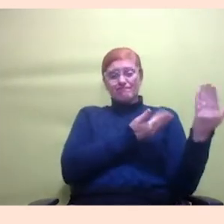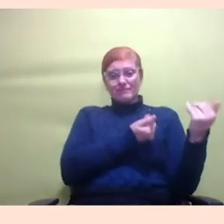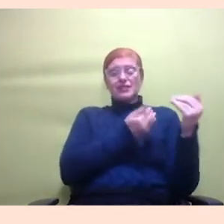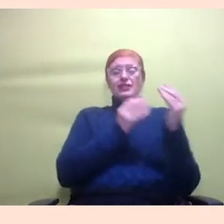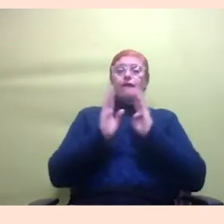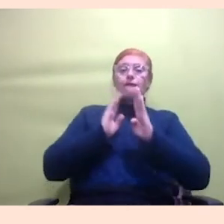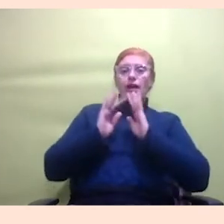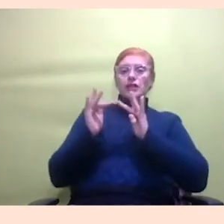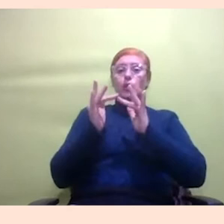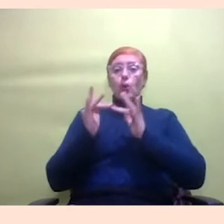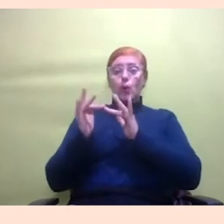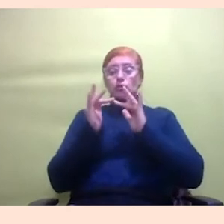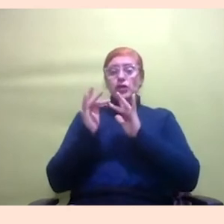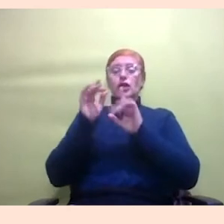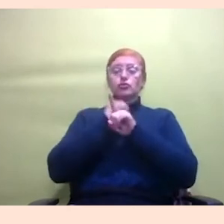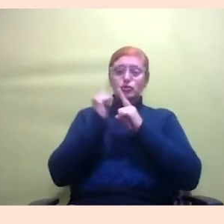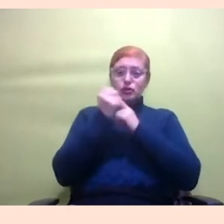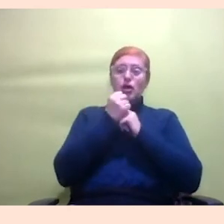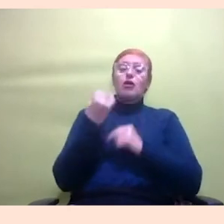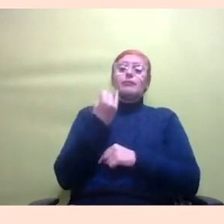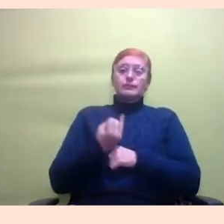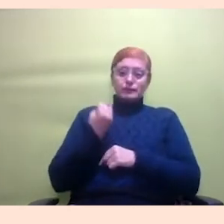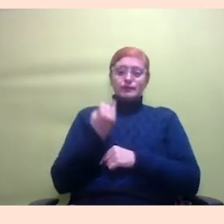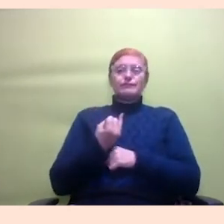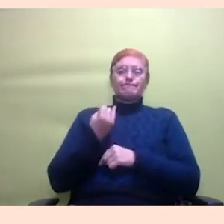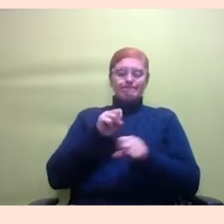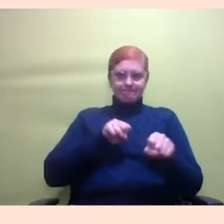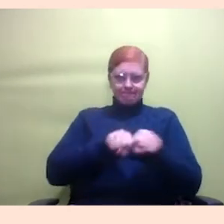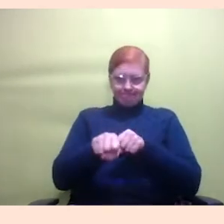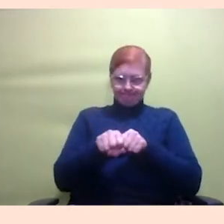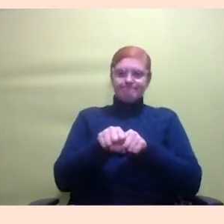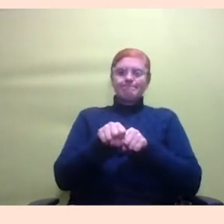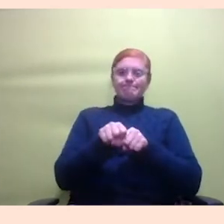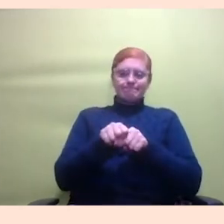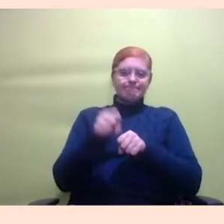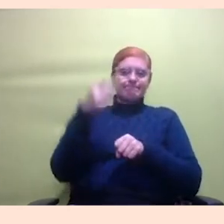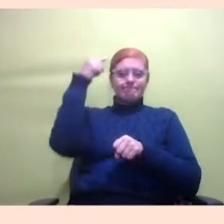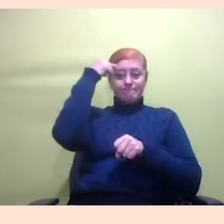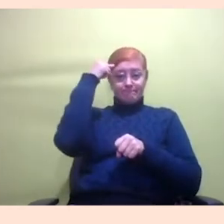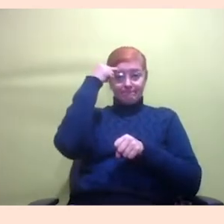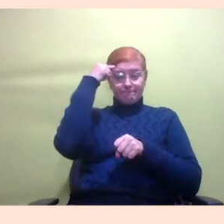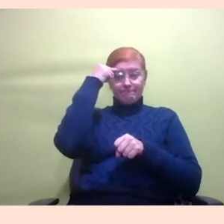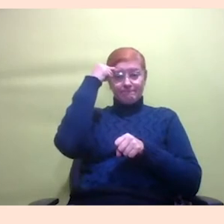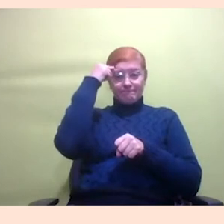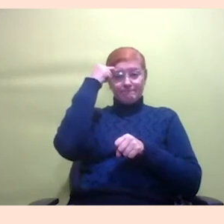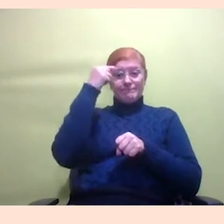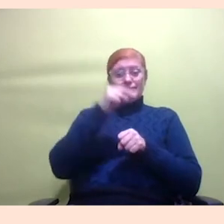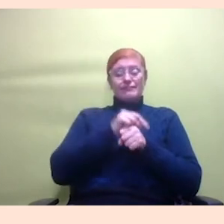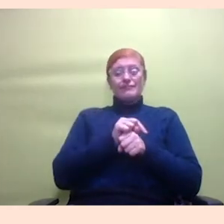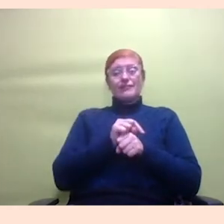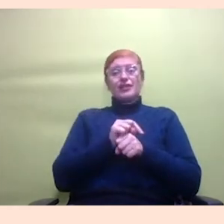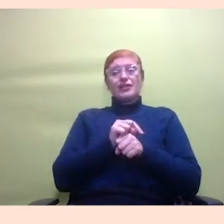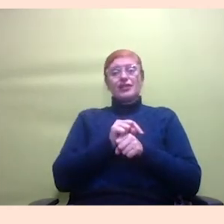e a sociabilidade é muito importante para a formação tipo eu fico pensando em mim por exemplo com 19, 17